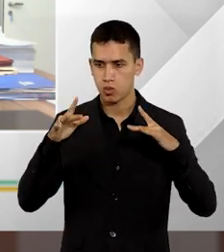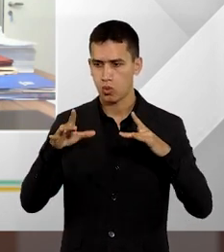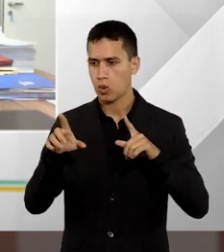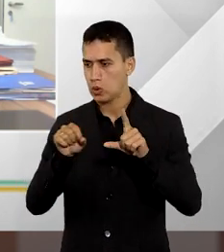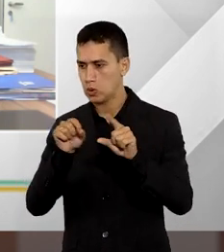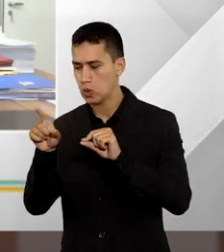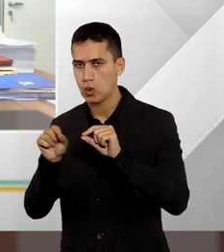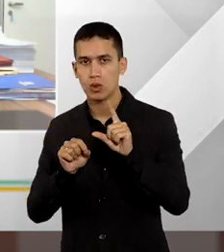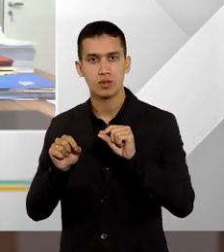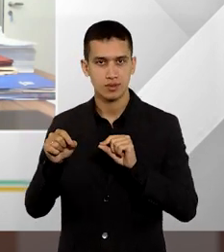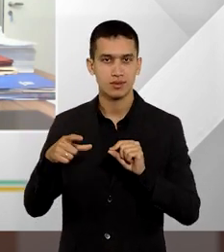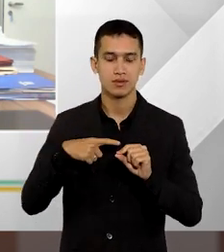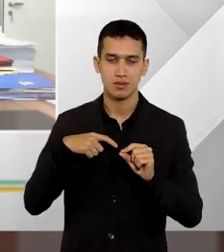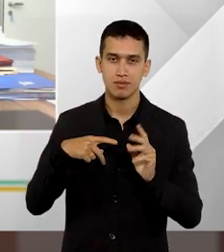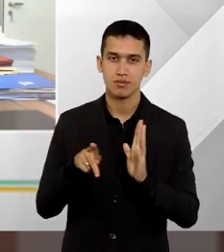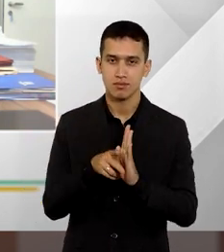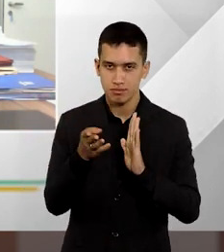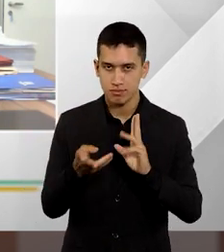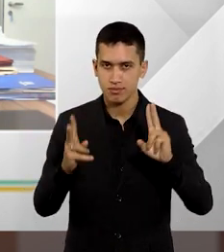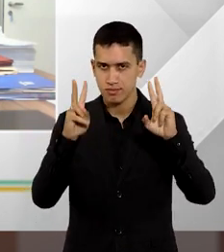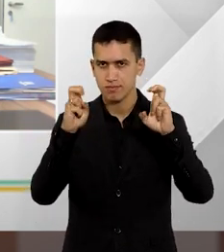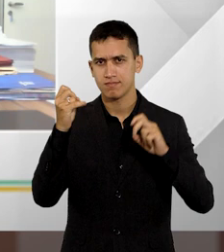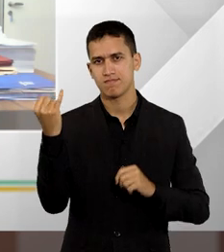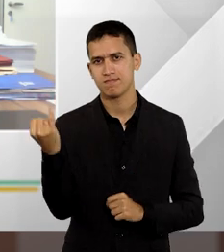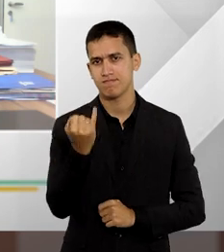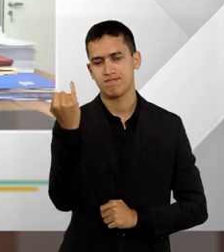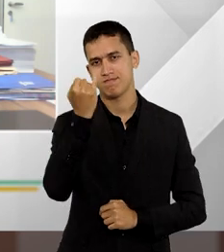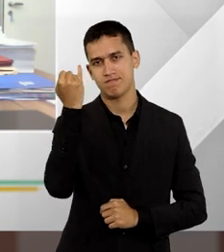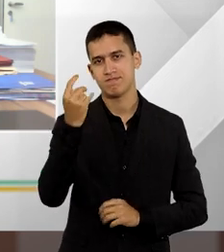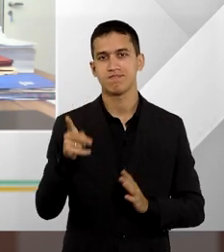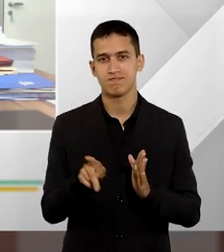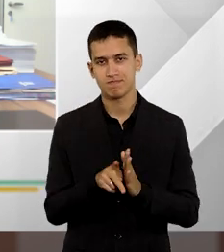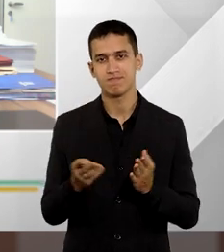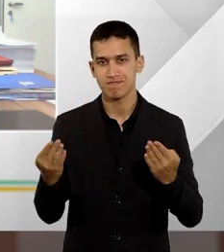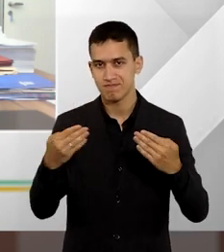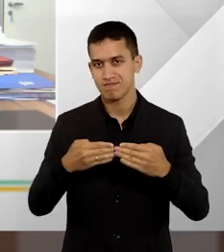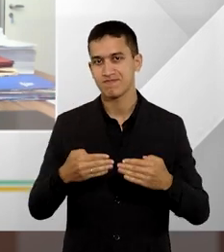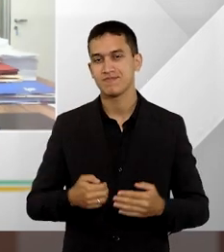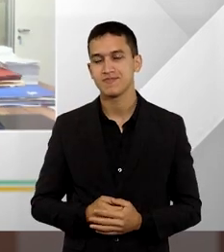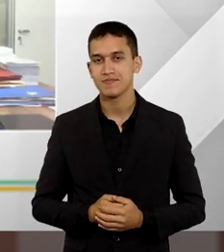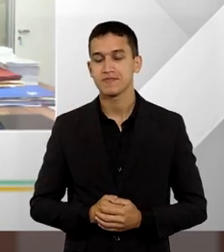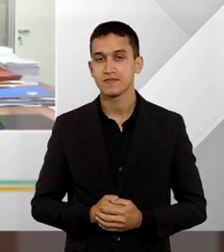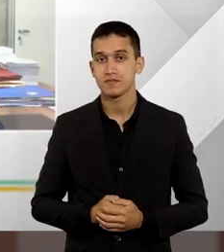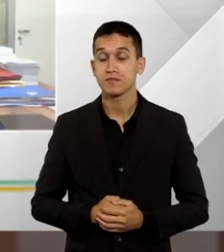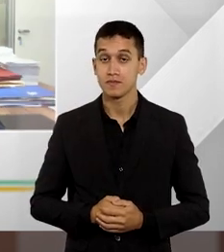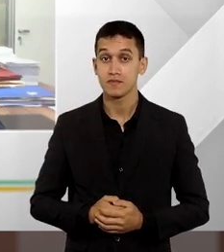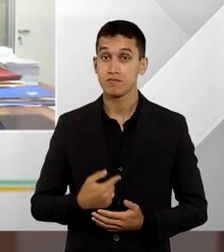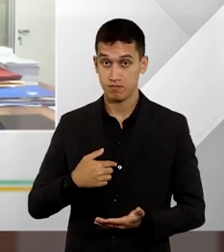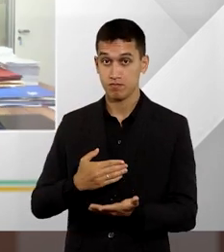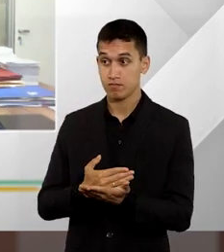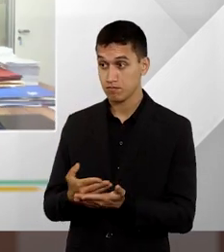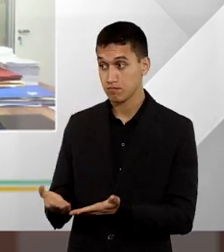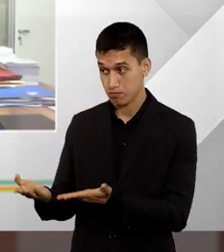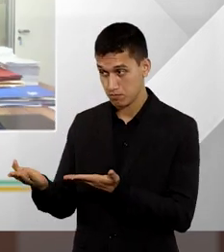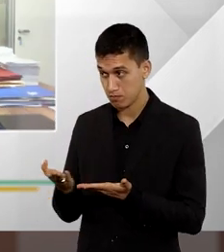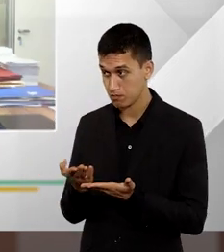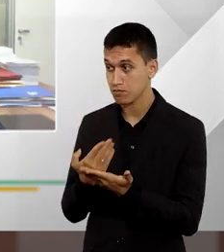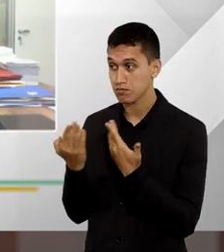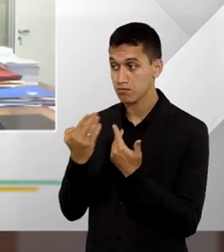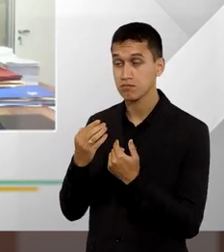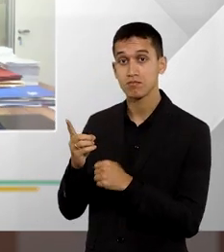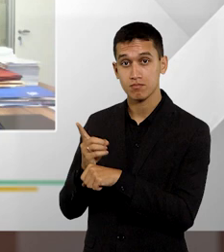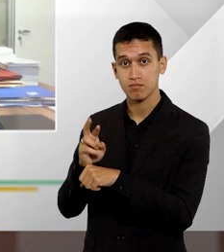seleta sobre esse tema que é tão caro e importante para a advocacia. Eu já começo, então, com o doutor Rafael.